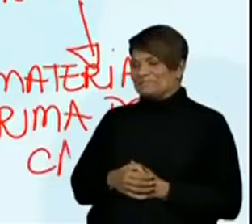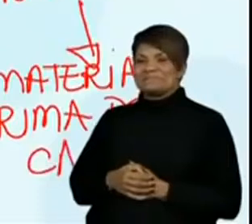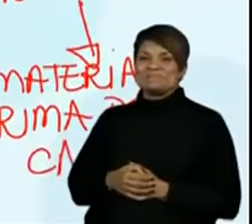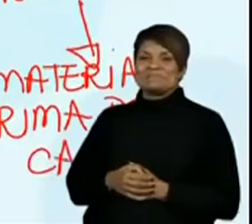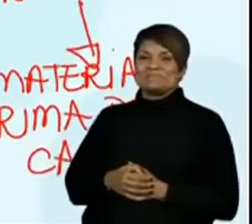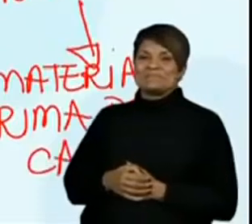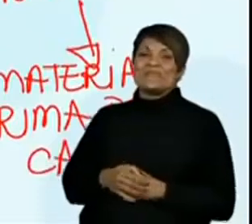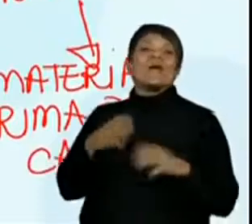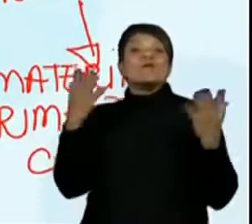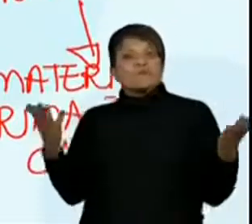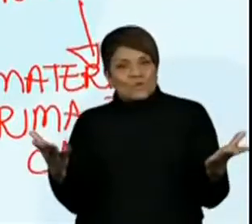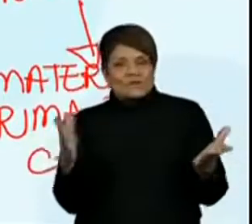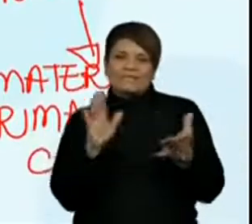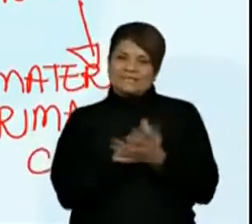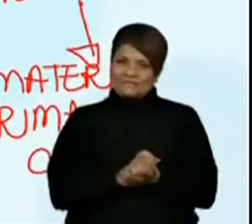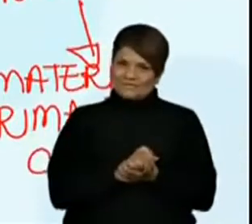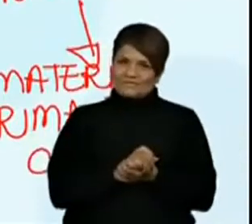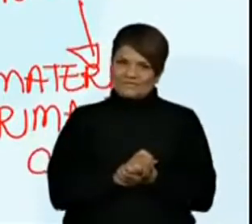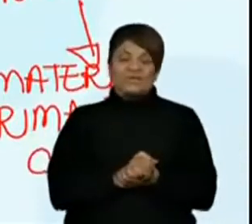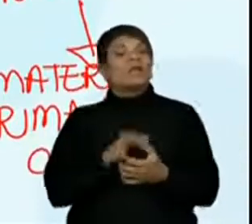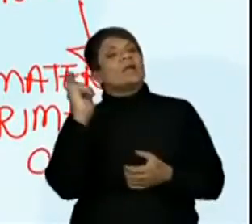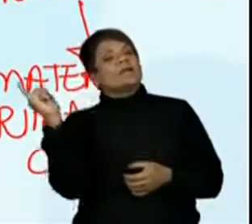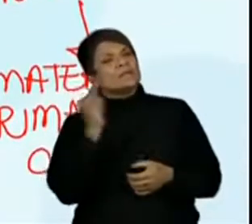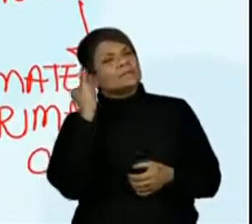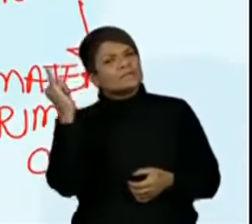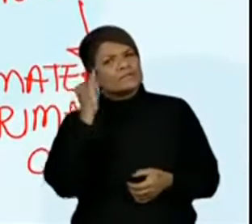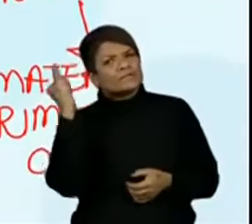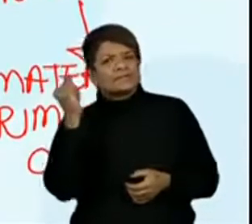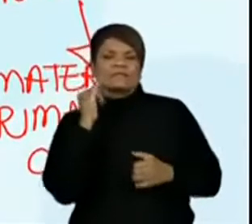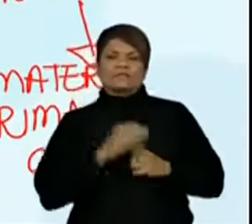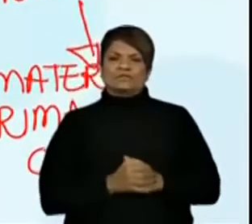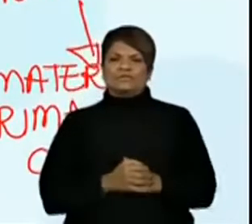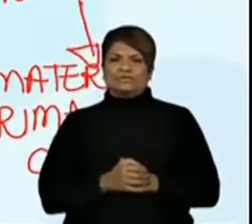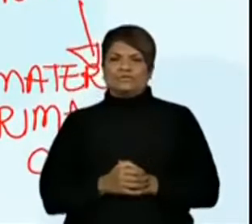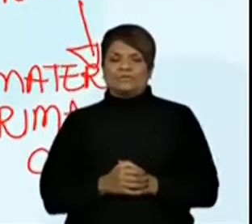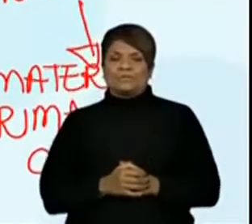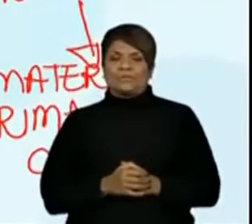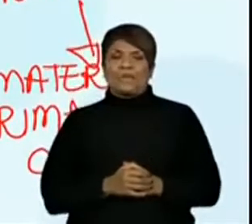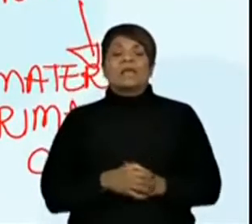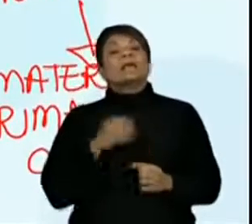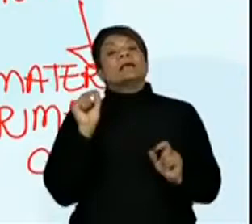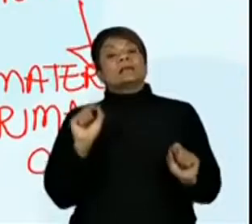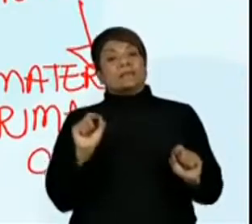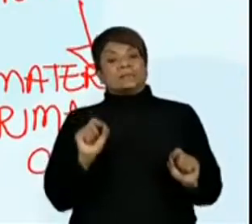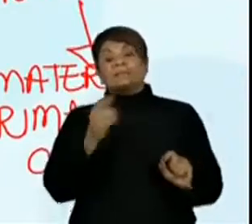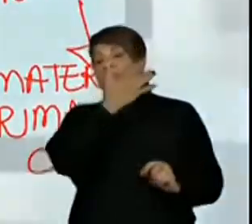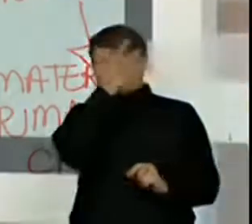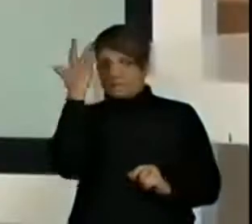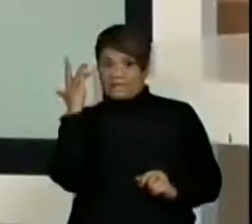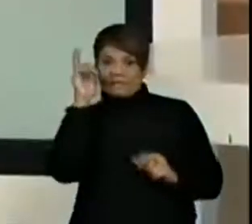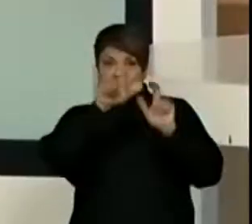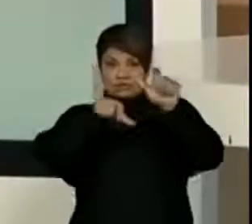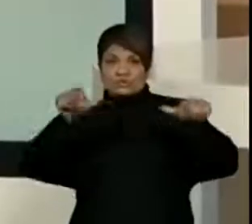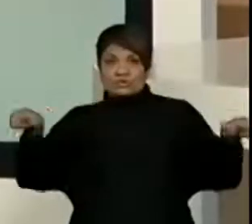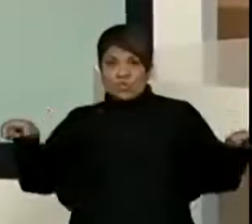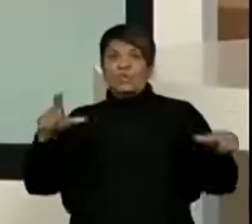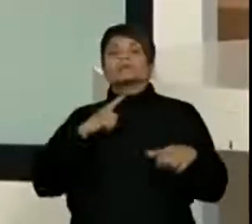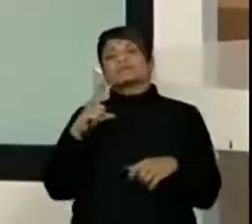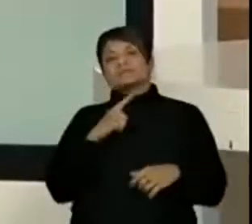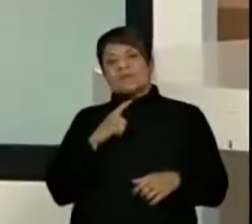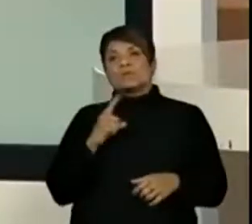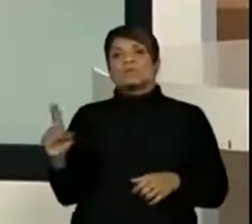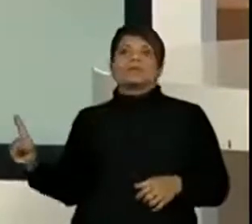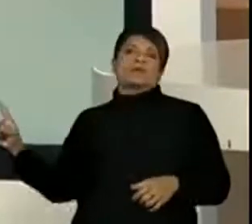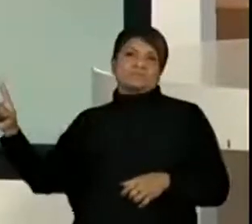Por isso, é tão importante que as pessoas que estão no campo